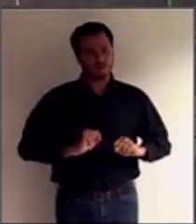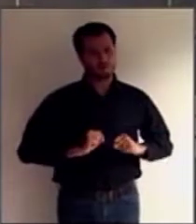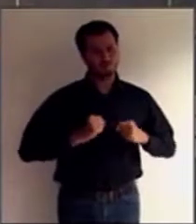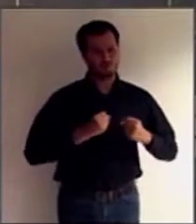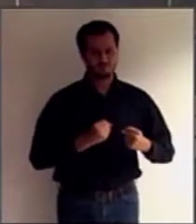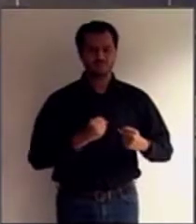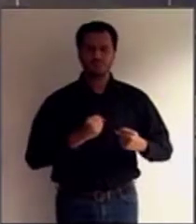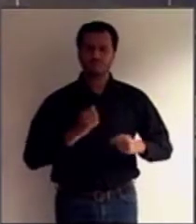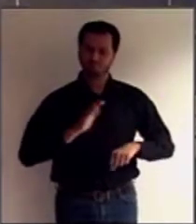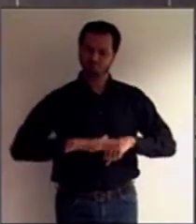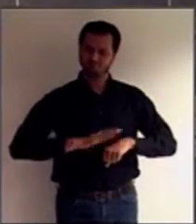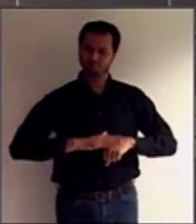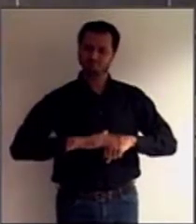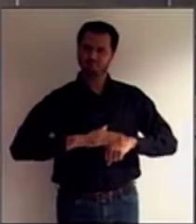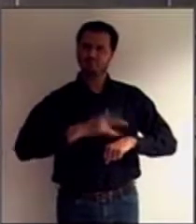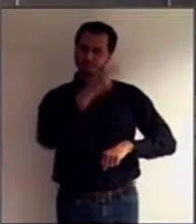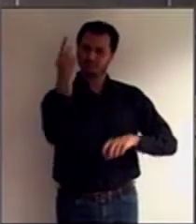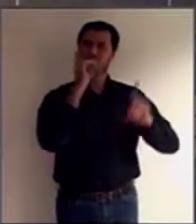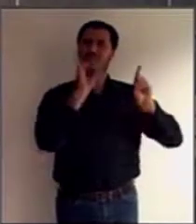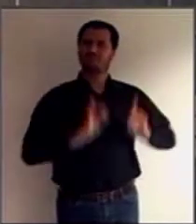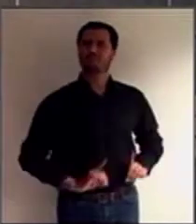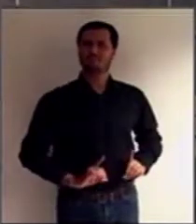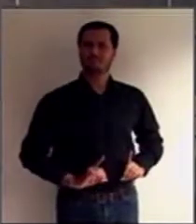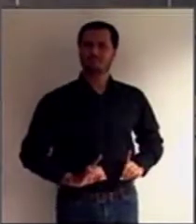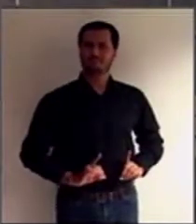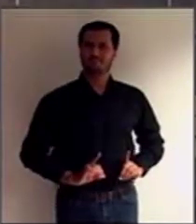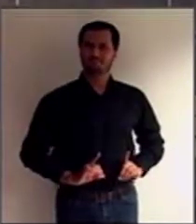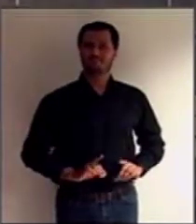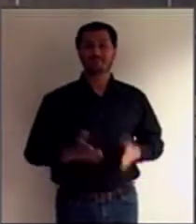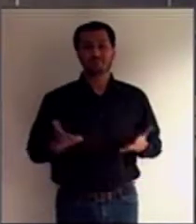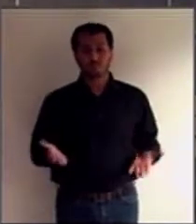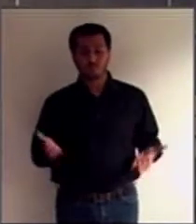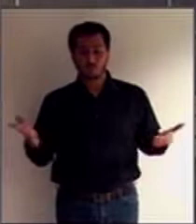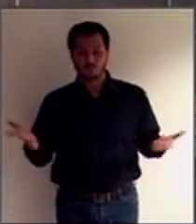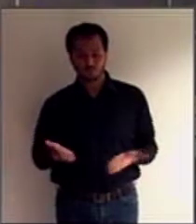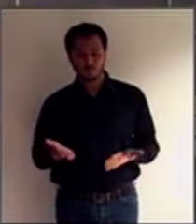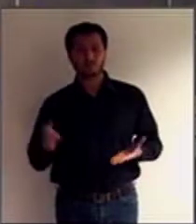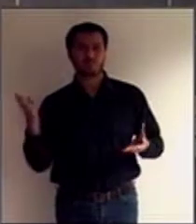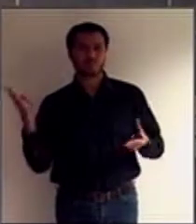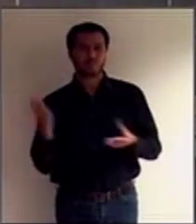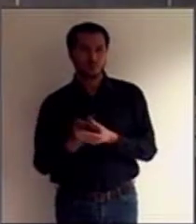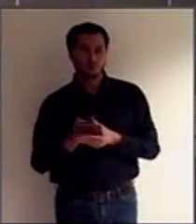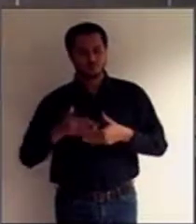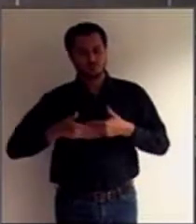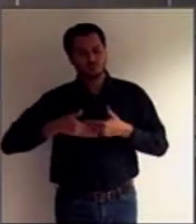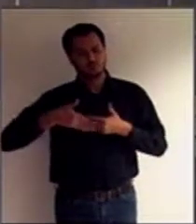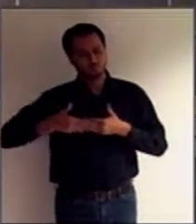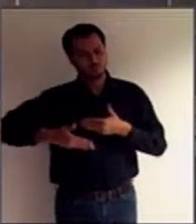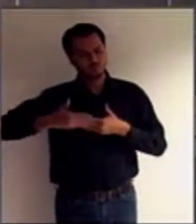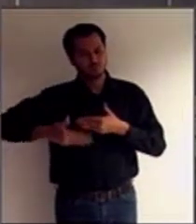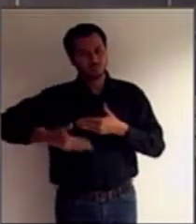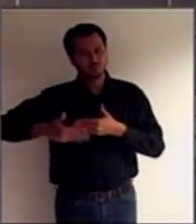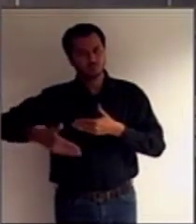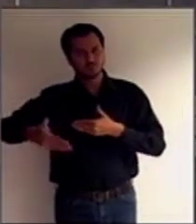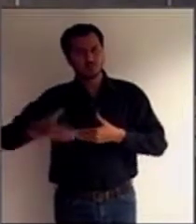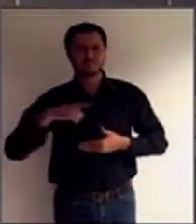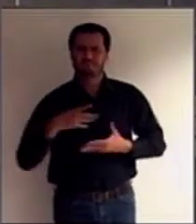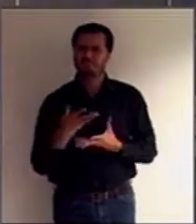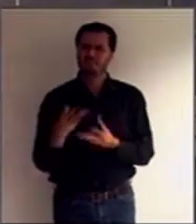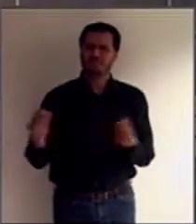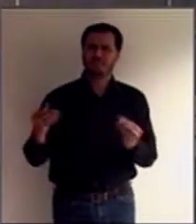da pessoa com deficiência. Então, o atual processo, essa era a grande angústia dos pais, o